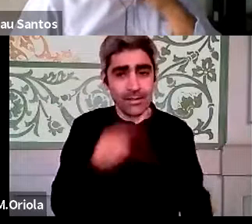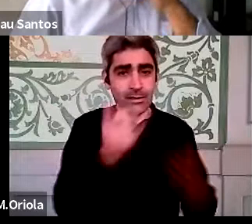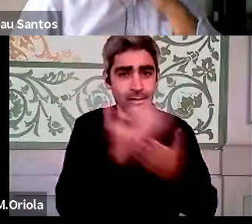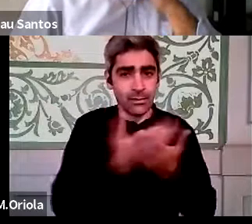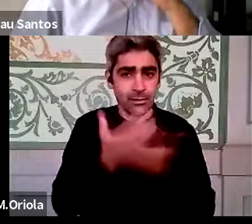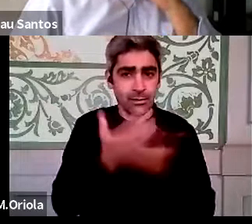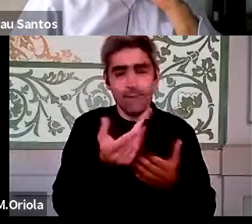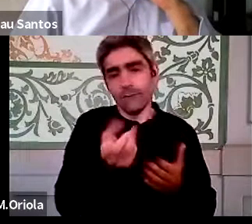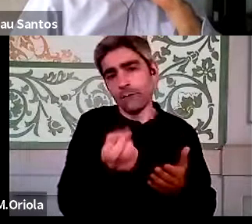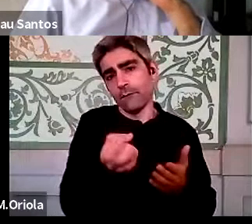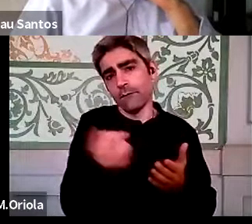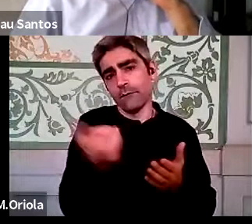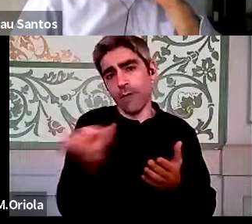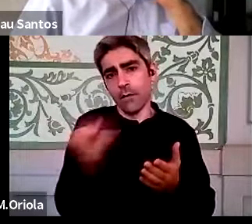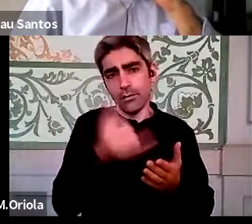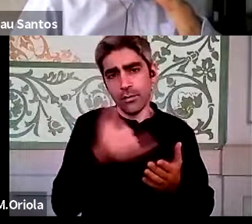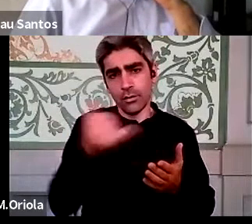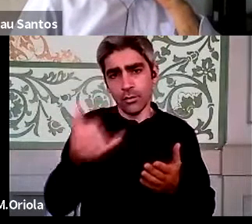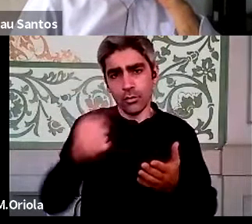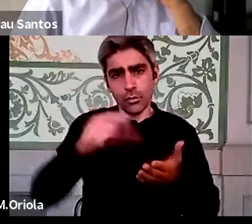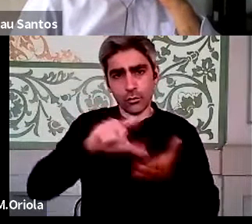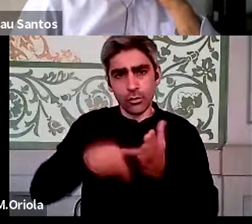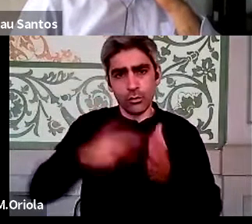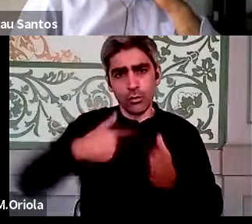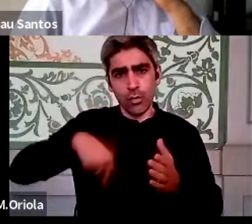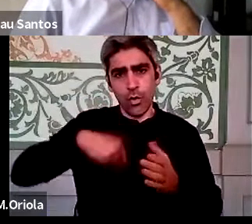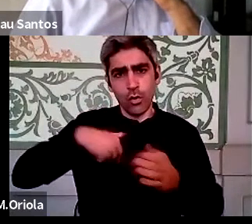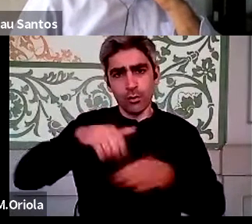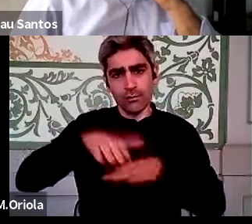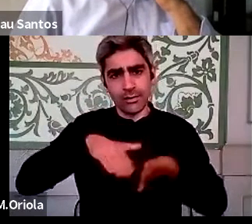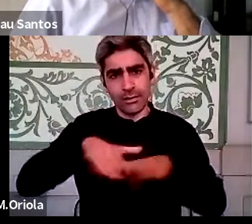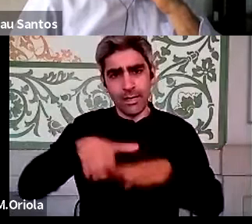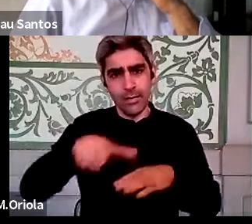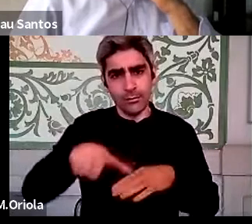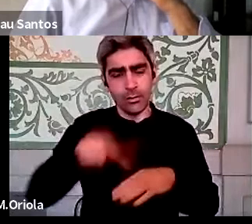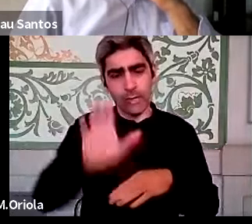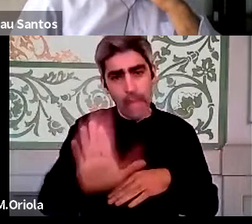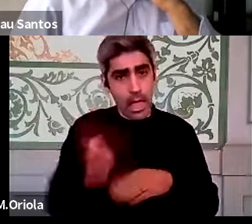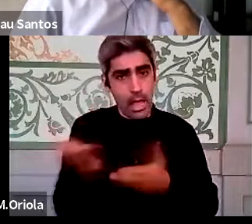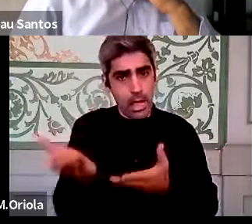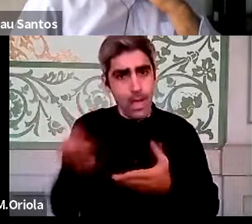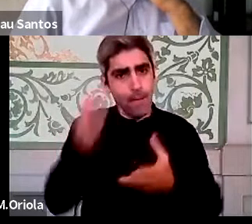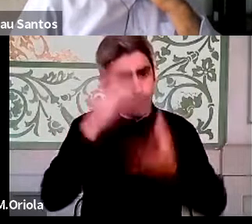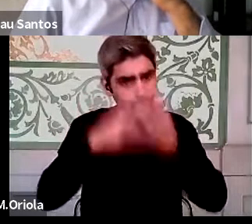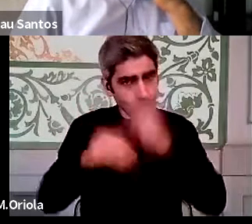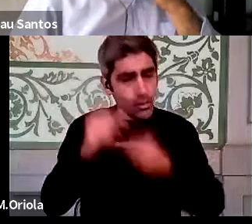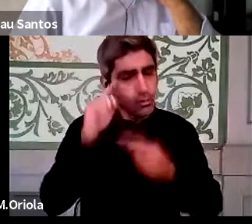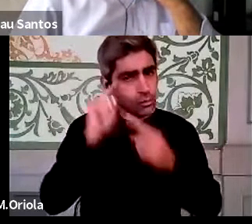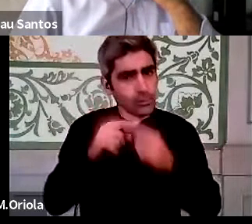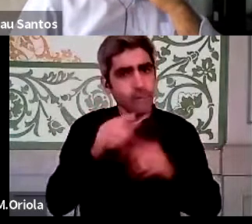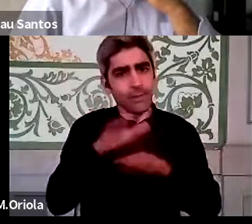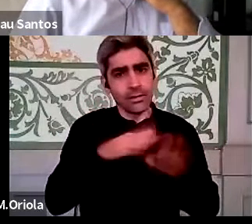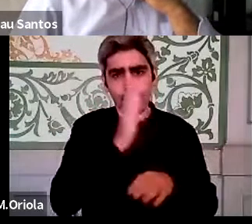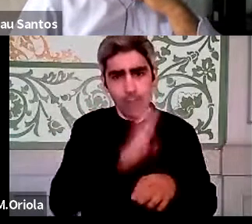vários dos 22 projetos que nós realizámos, e portanto estão aí para ser aprendidas, para ser postas em prática, aliás, alguns dos